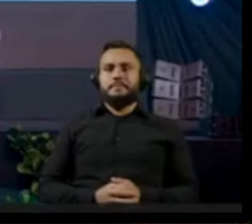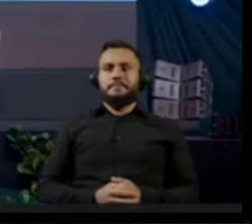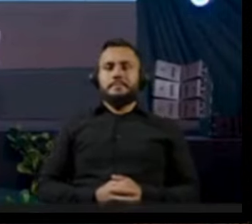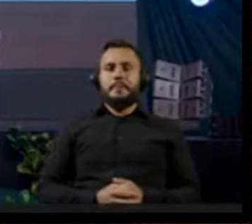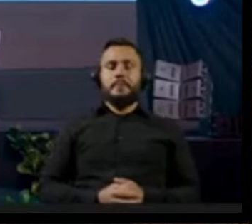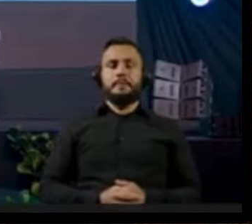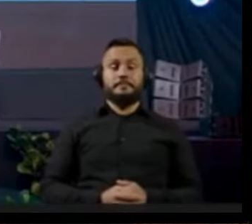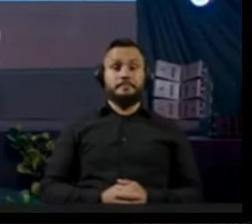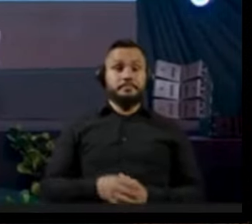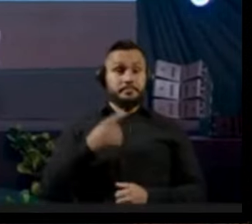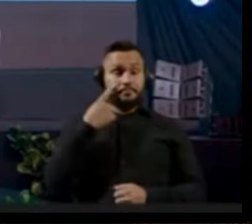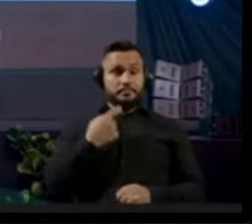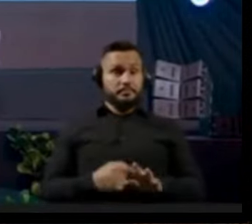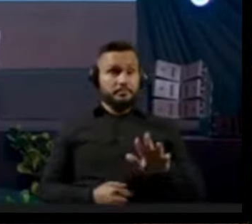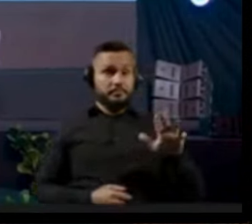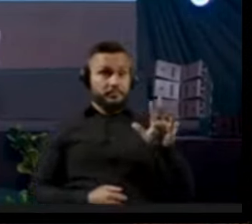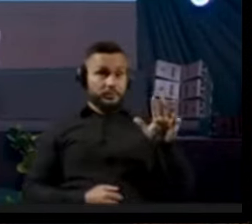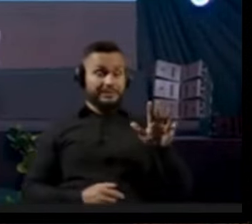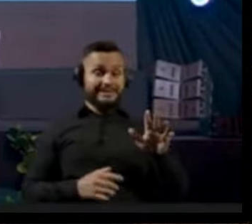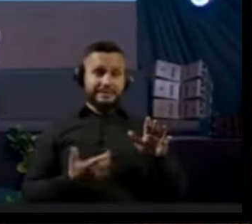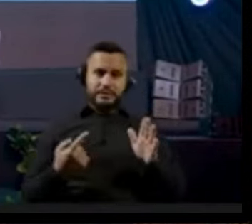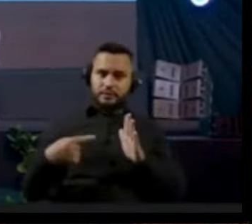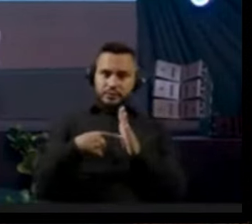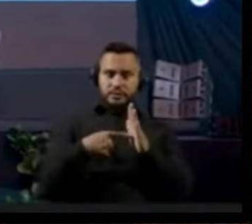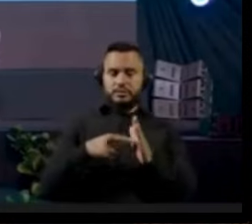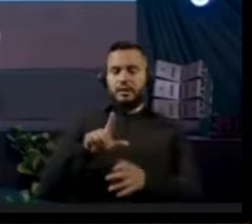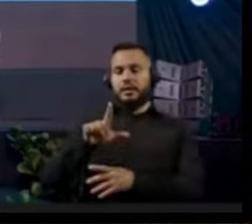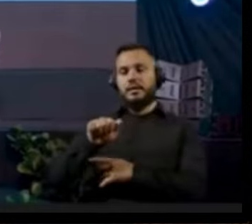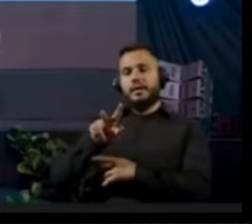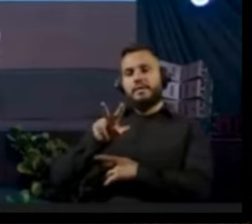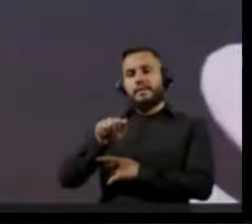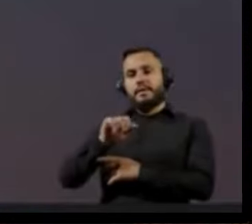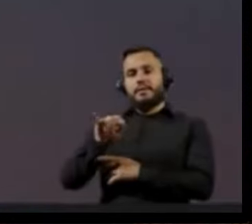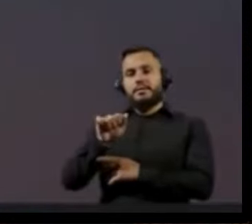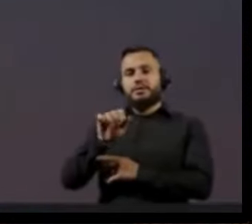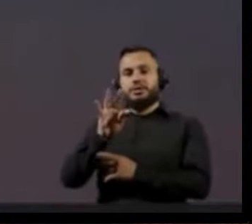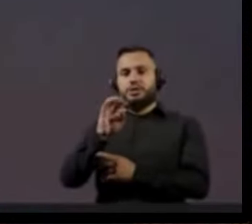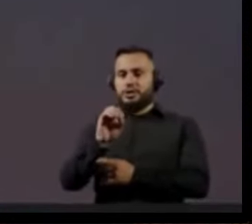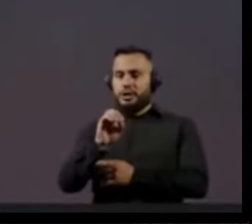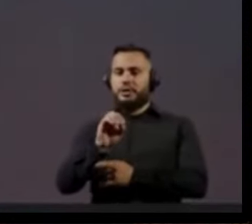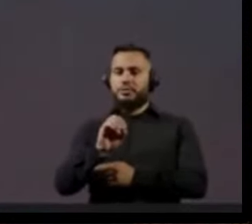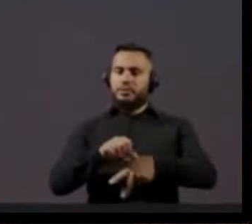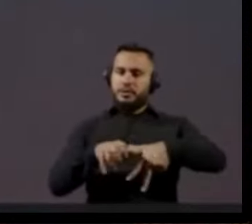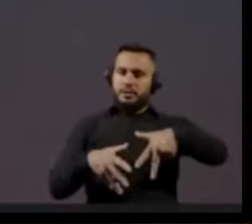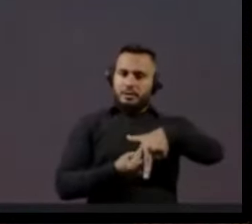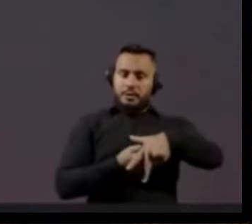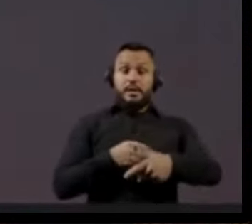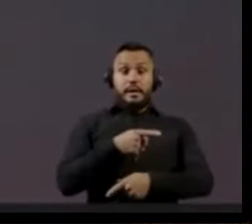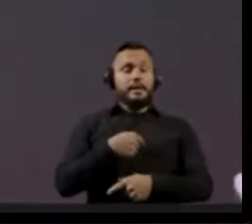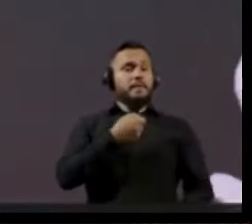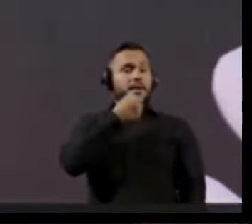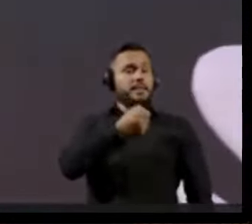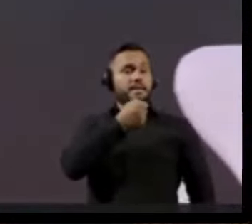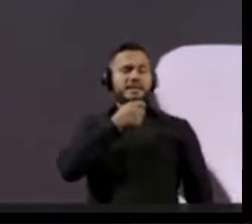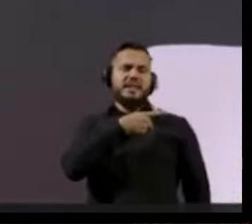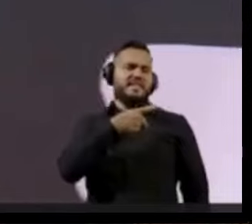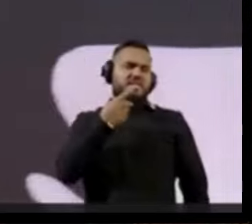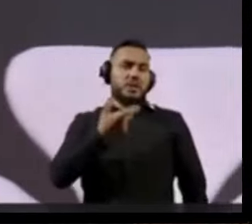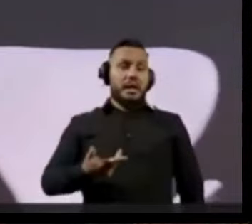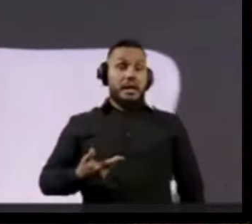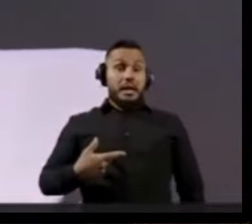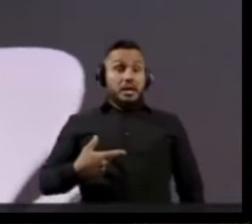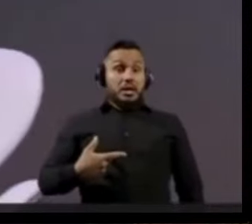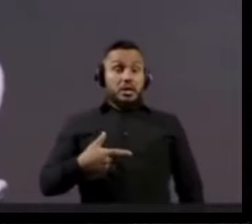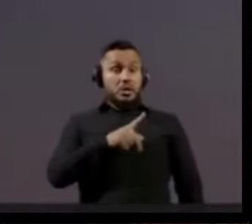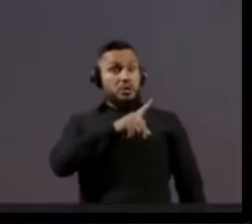O Lula, quando foi indiciado na Lava Jato, numa das entrevistas que ele deu, ele disse que ele saiu da presidência